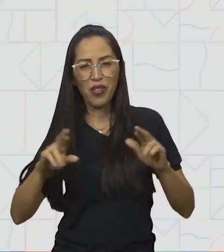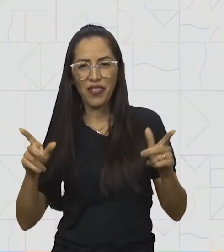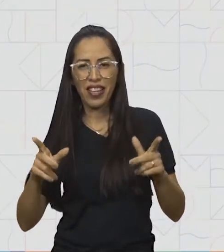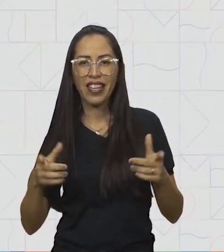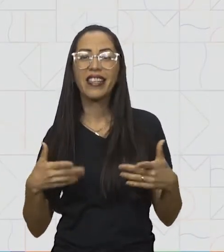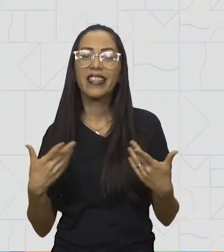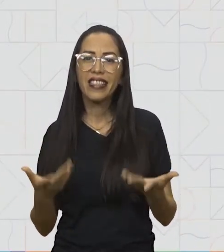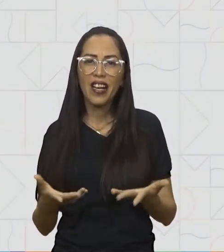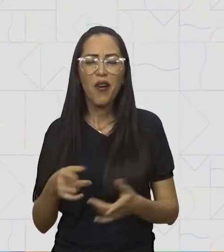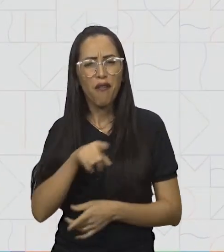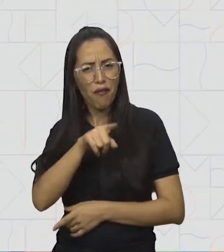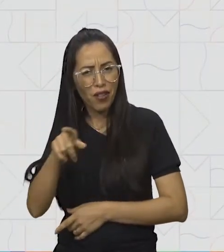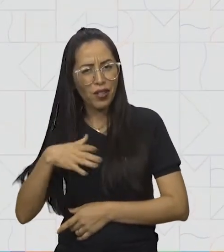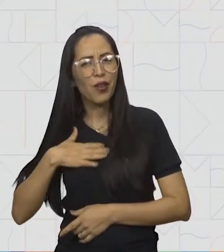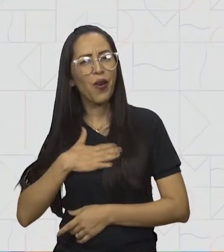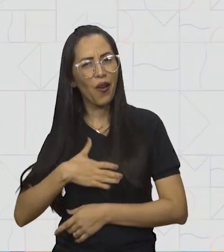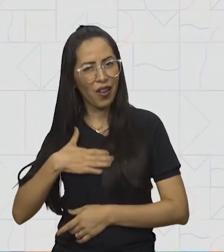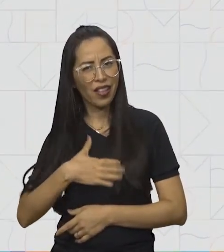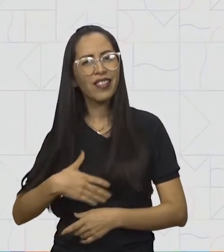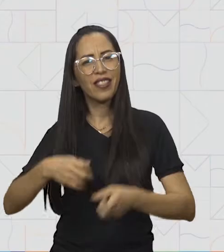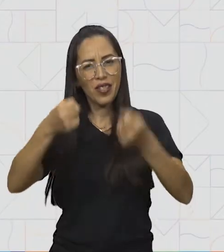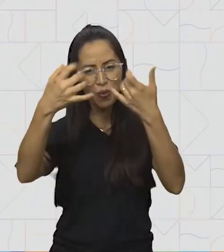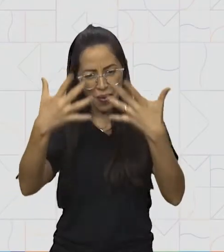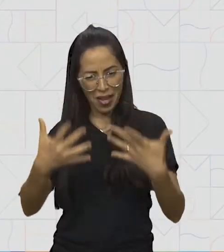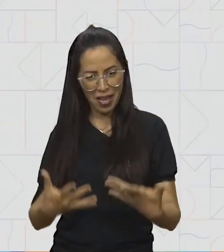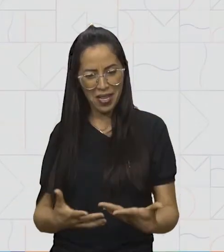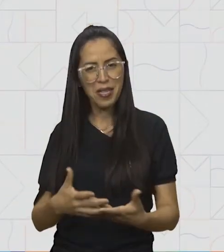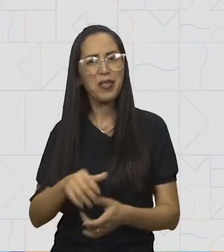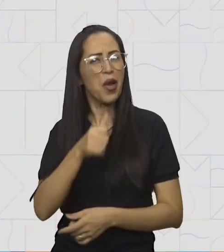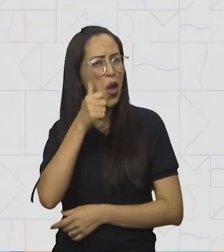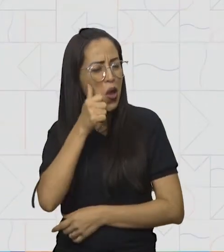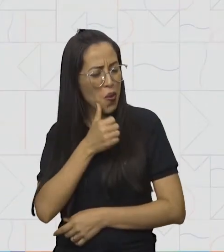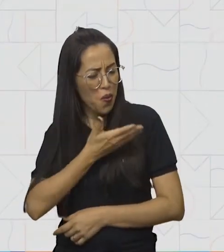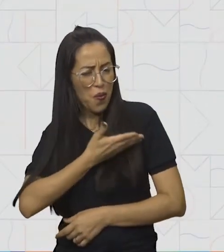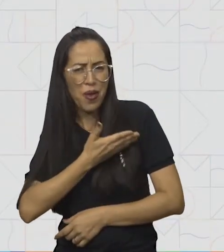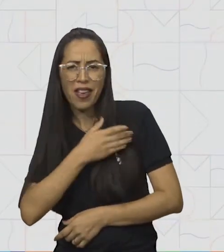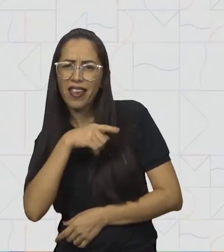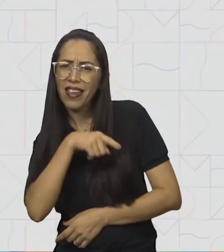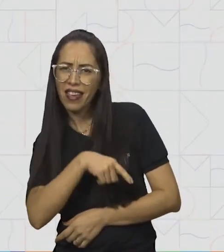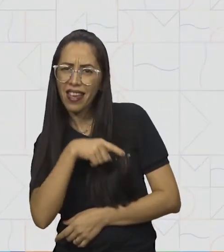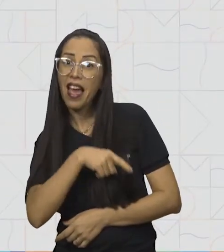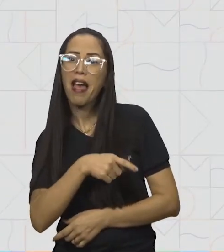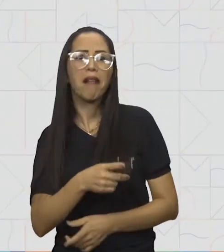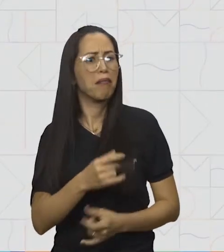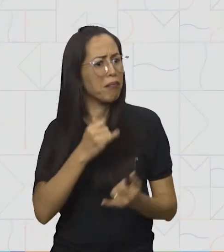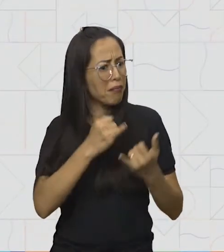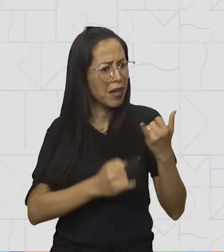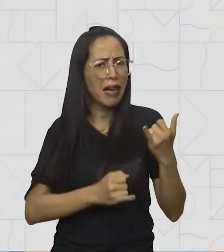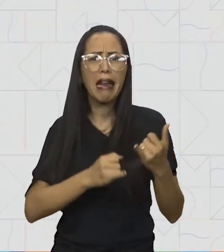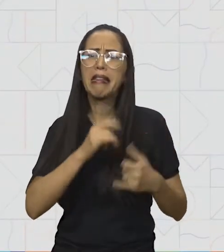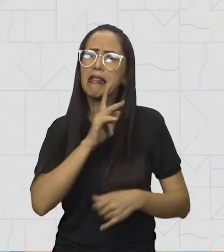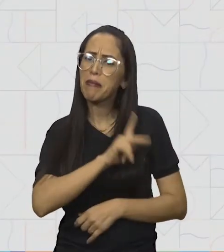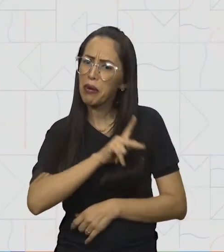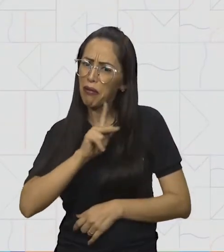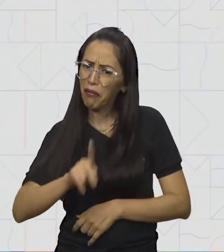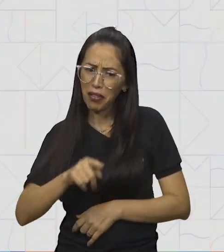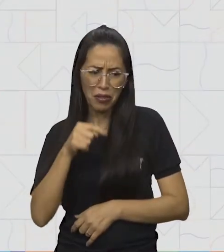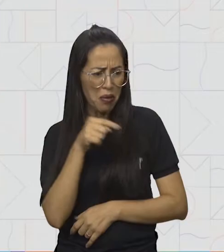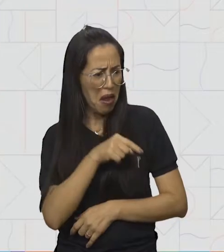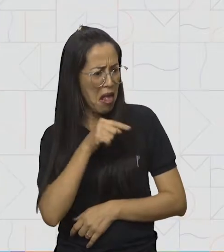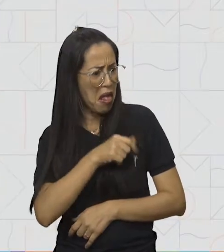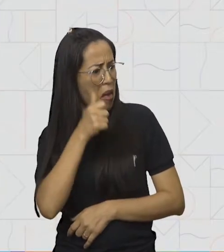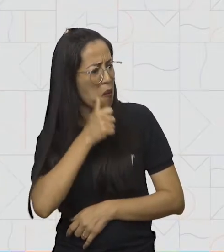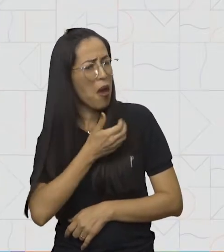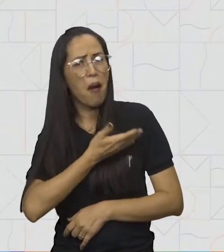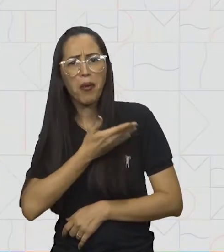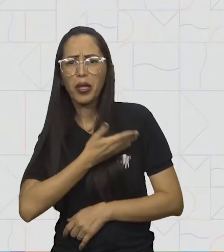turminha, vocês já estão gostando da explicação da Maria? Maria é praticamente uma professora. Eu estou gostando